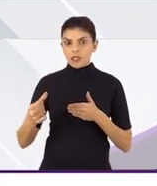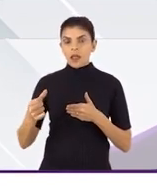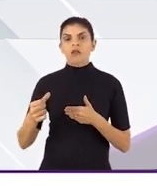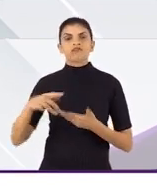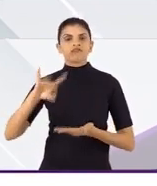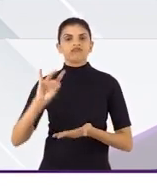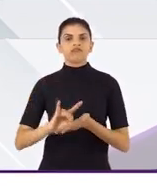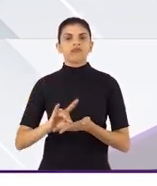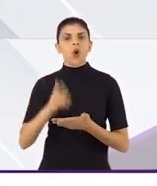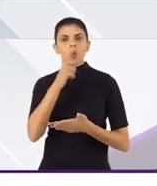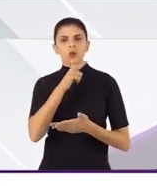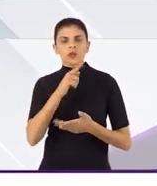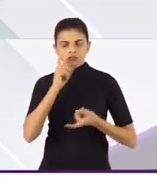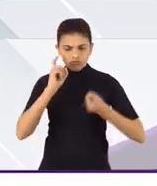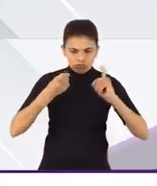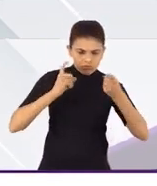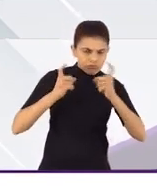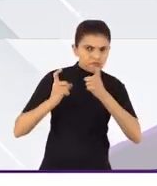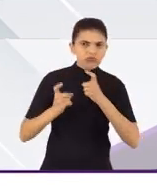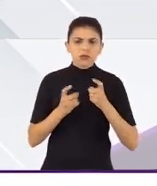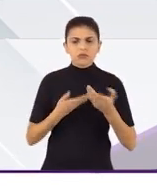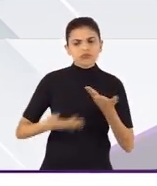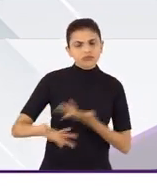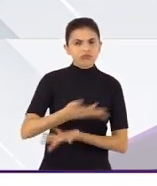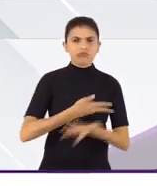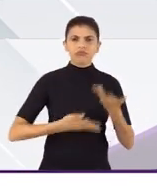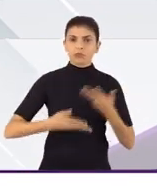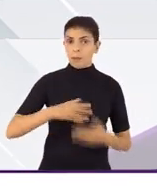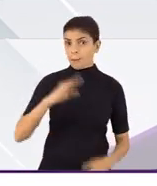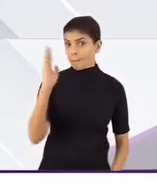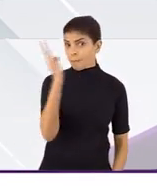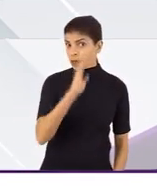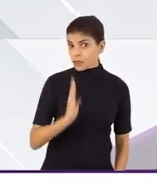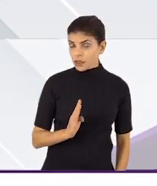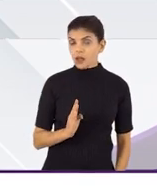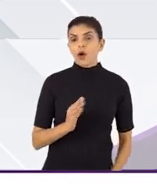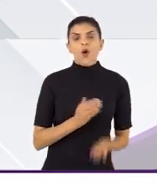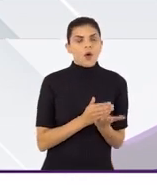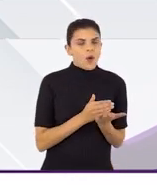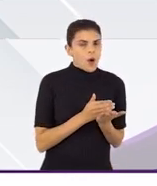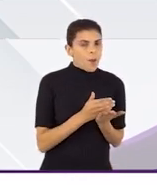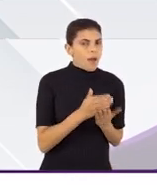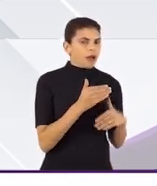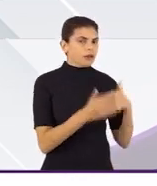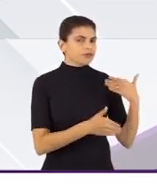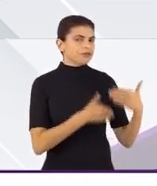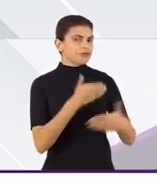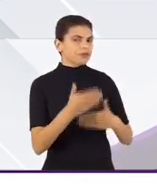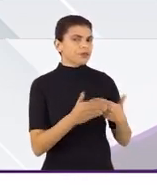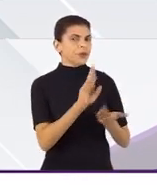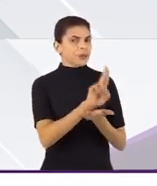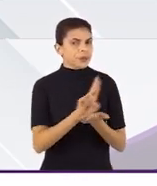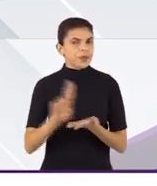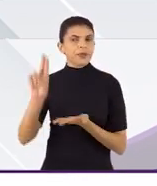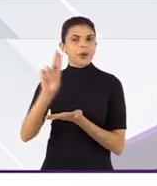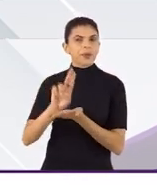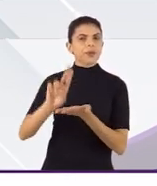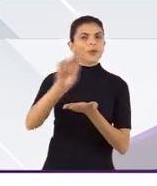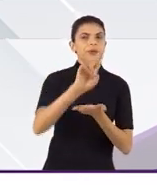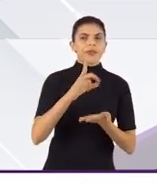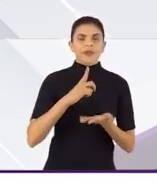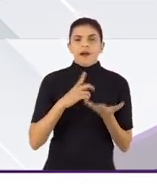é que efetivamente vamos ver em todo o território brasileiro que começam as